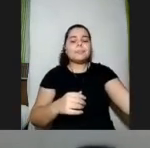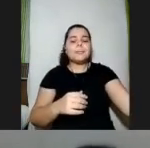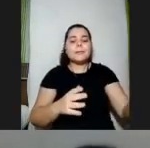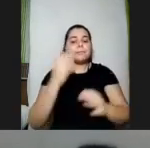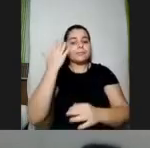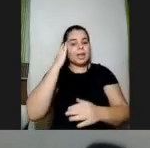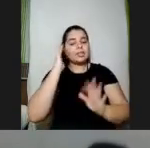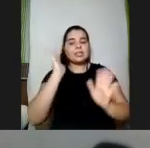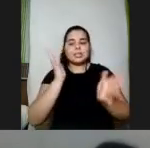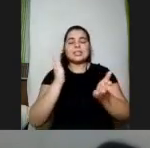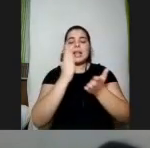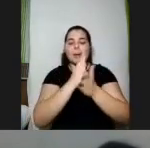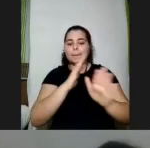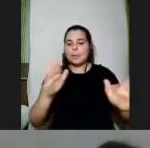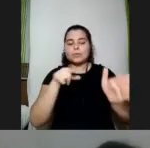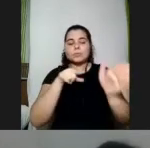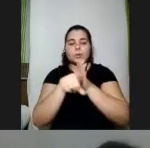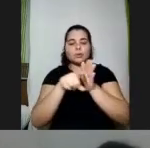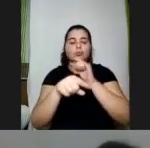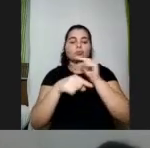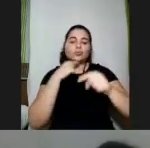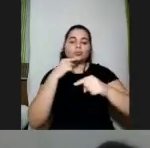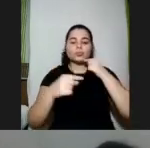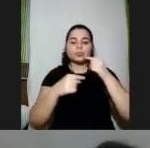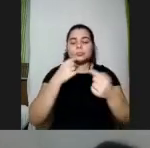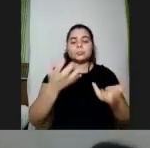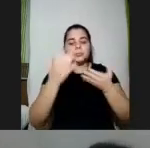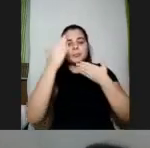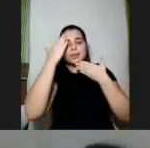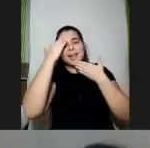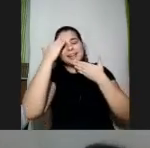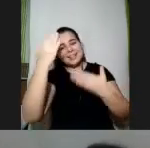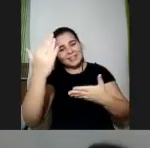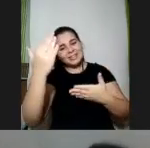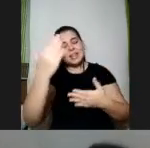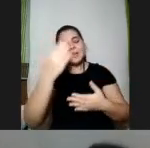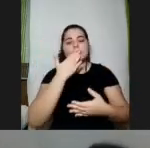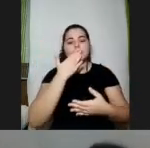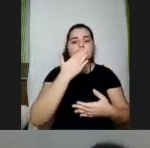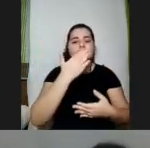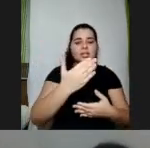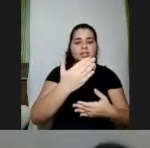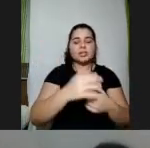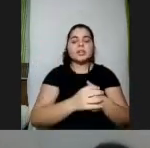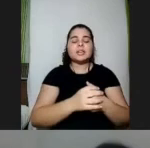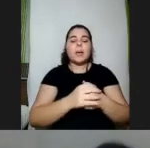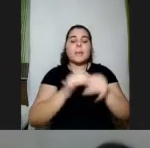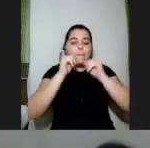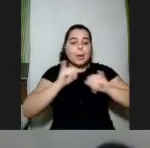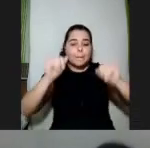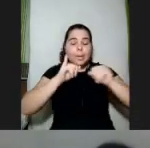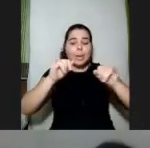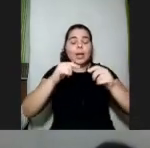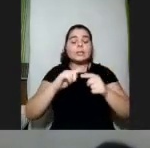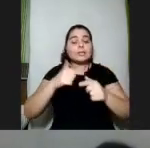encerraram as perguntas o que eu queria é agradecer e pedir a Sabrina para dar os informes da próxima aula